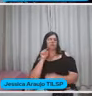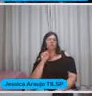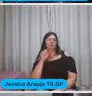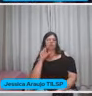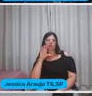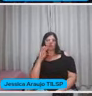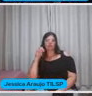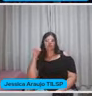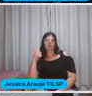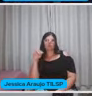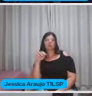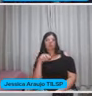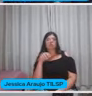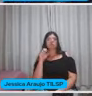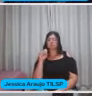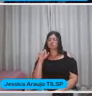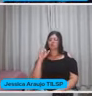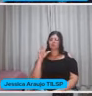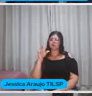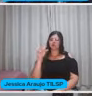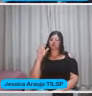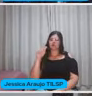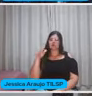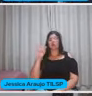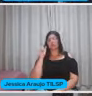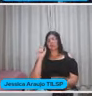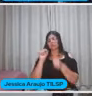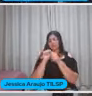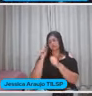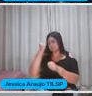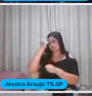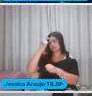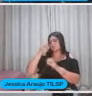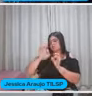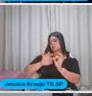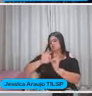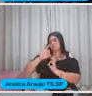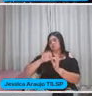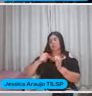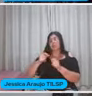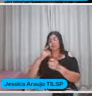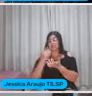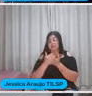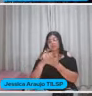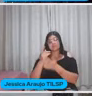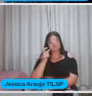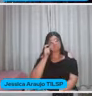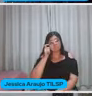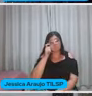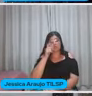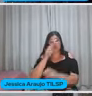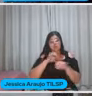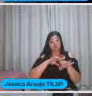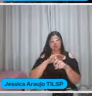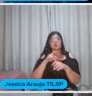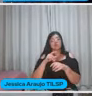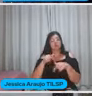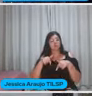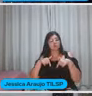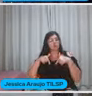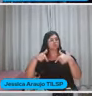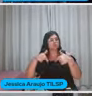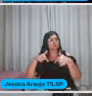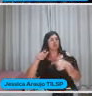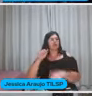E a Silvana Gontijo Que foi idealizadora Ela colocou Ela tem uma premissa Muito interessante Que é a educação Pelas causas Olha que